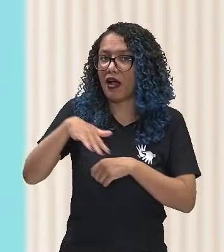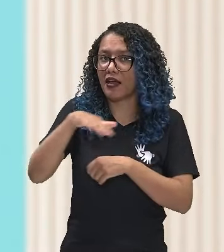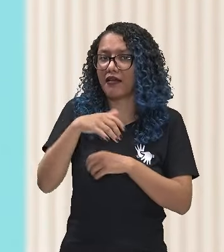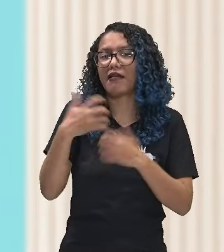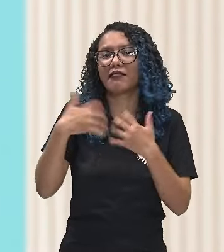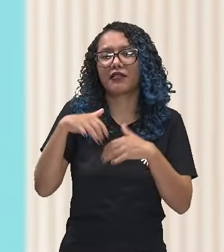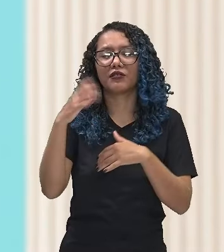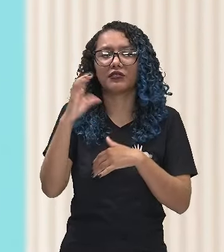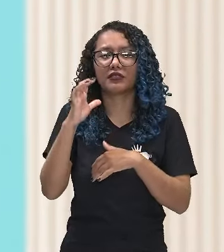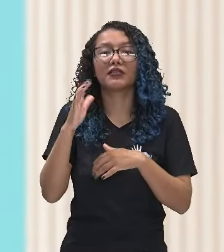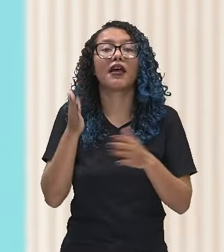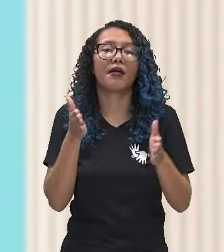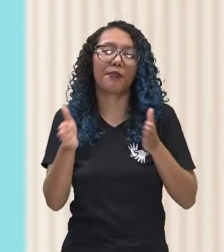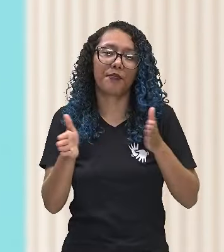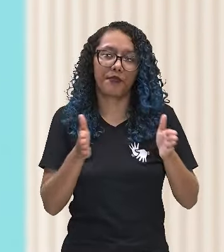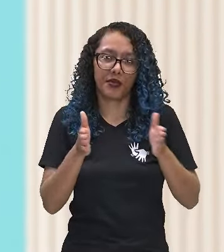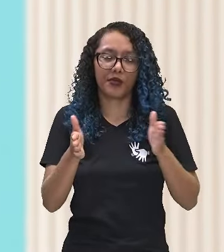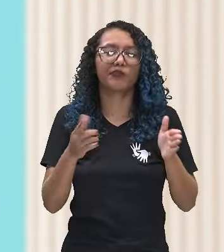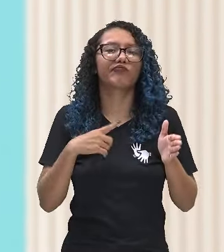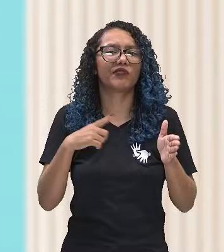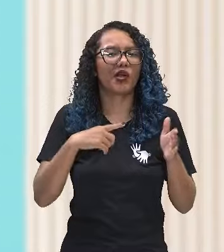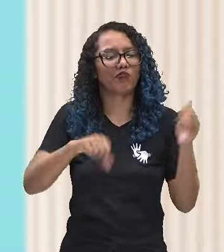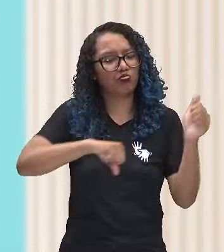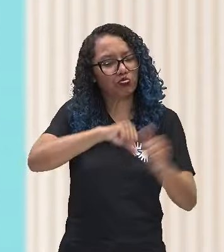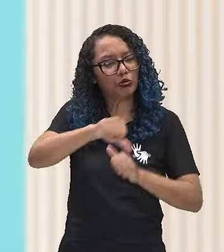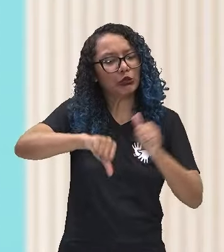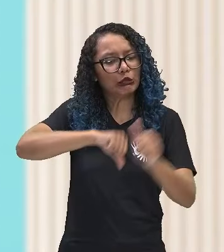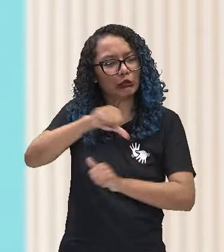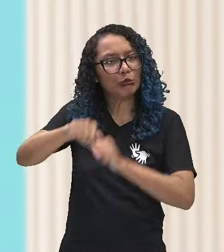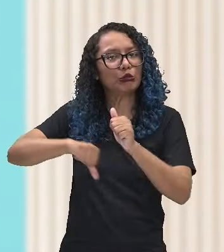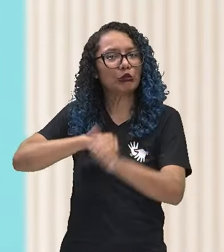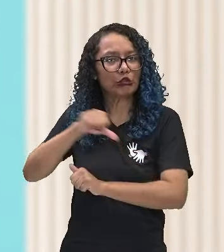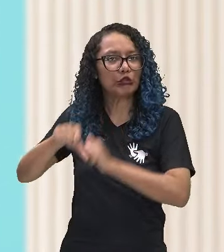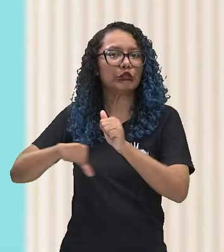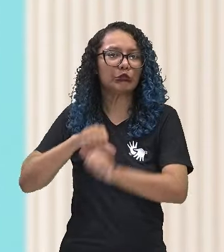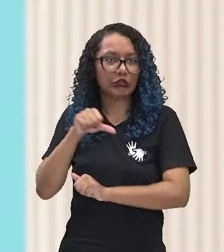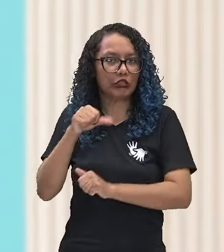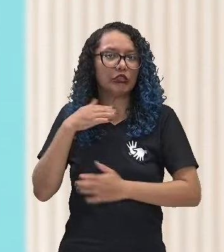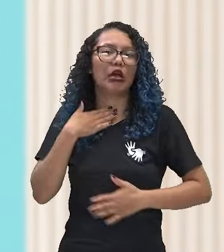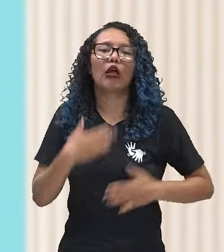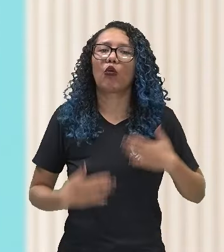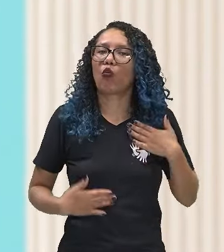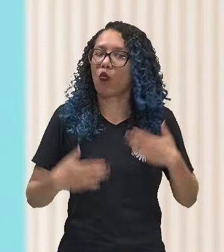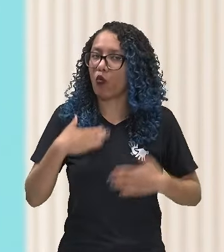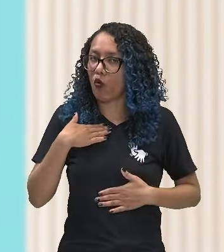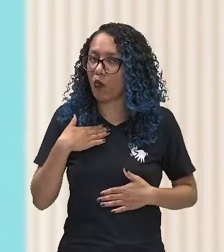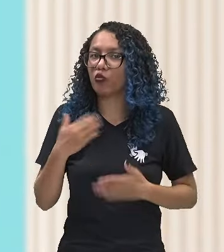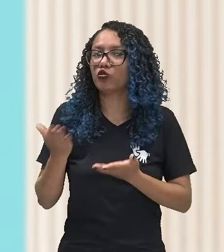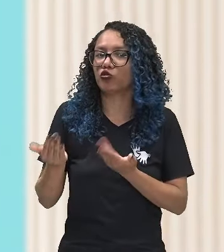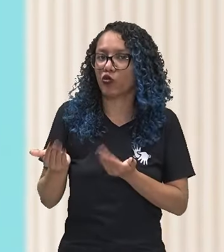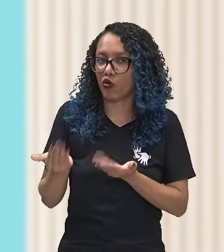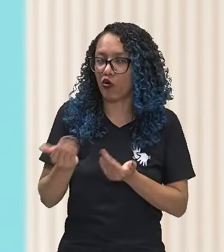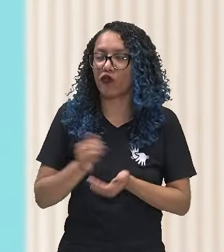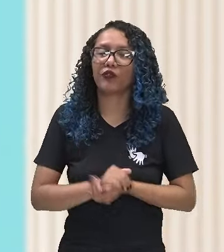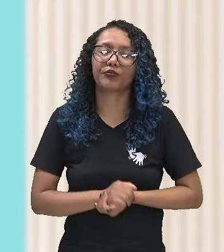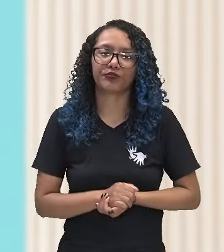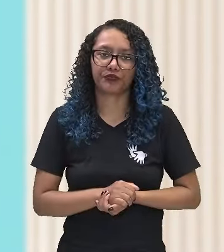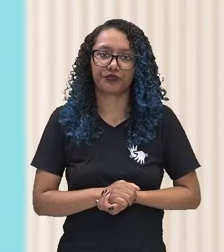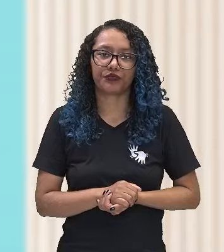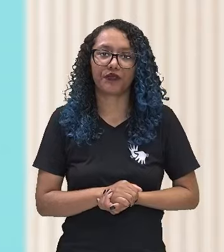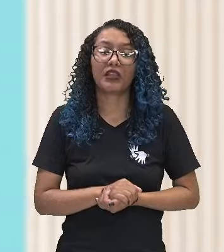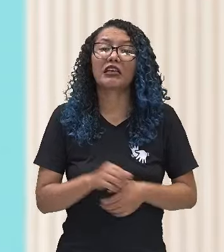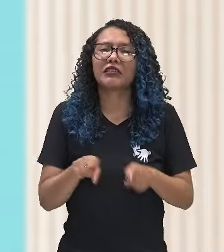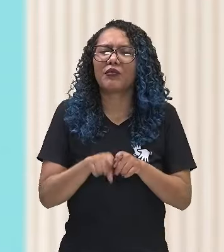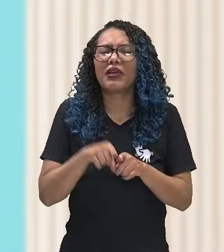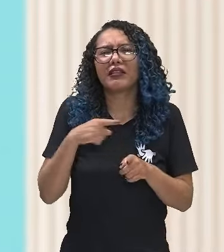faixa, é um período que acontece mudanças bruscas no corpo do jovem. Então, muito de surgir